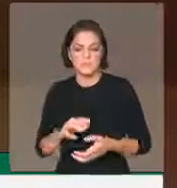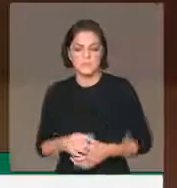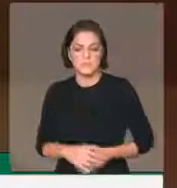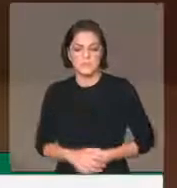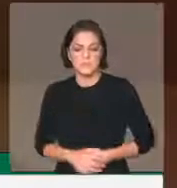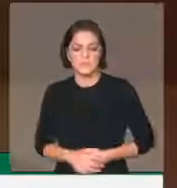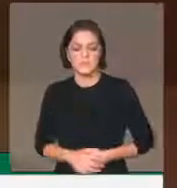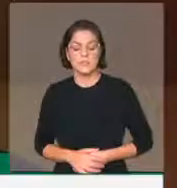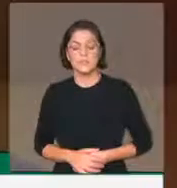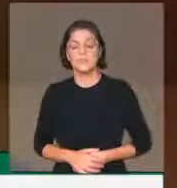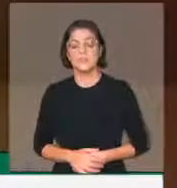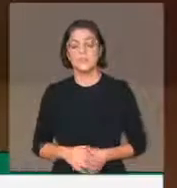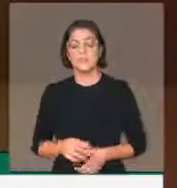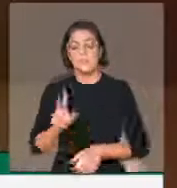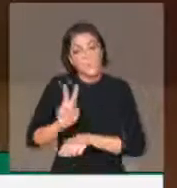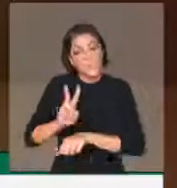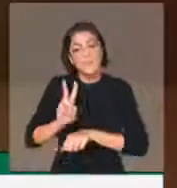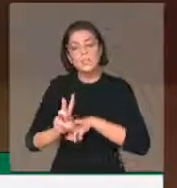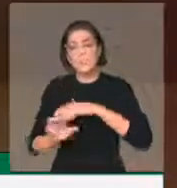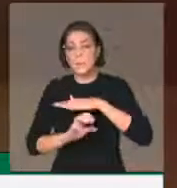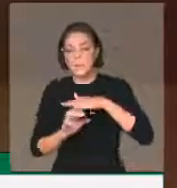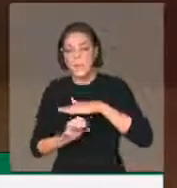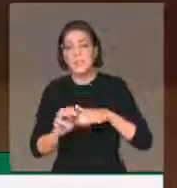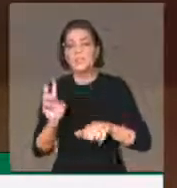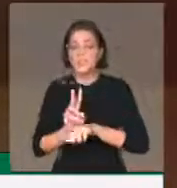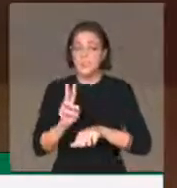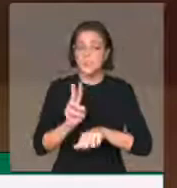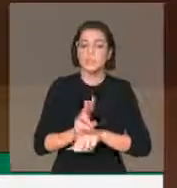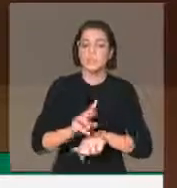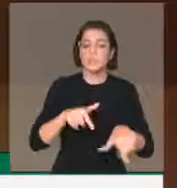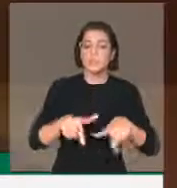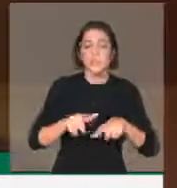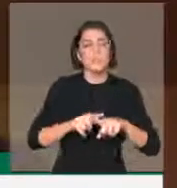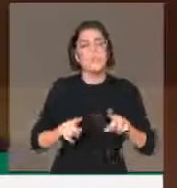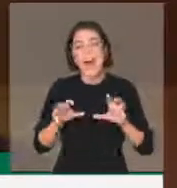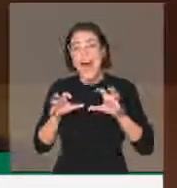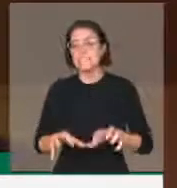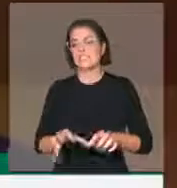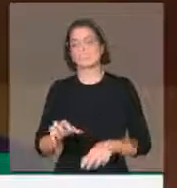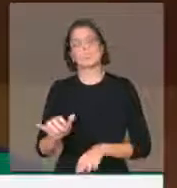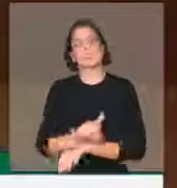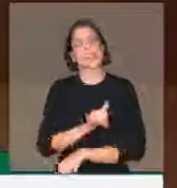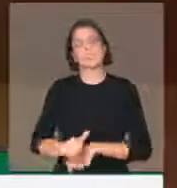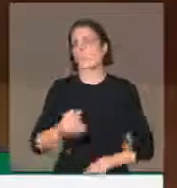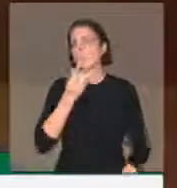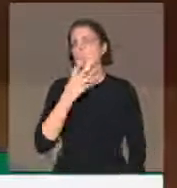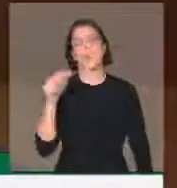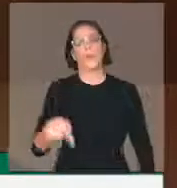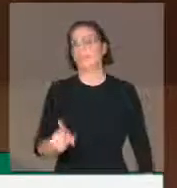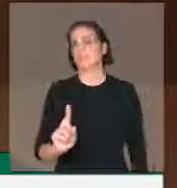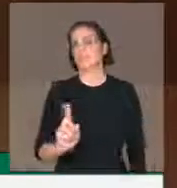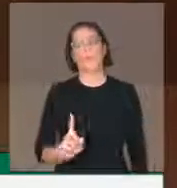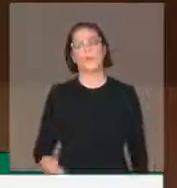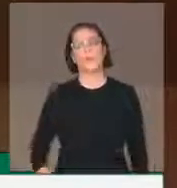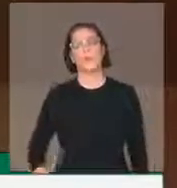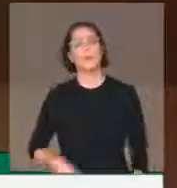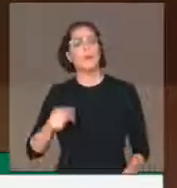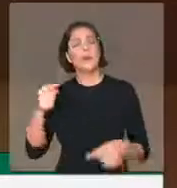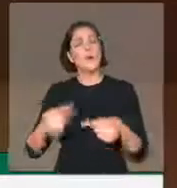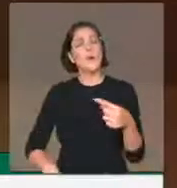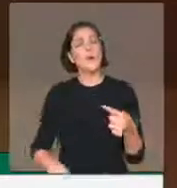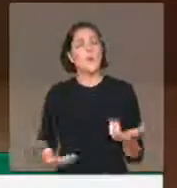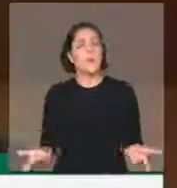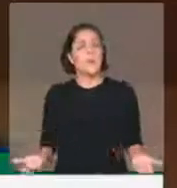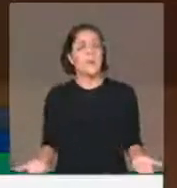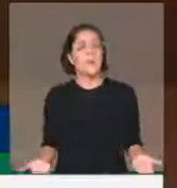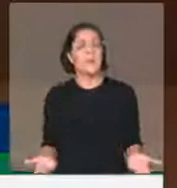proteger as empresas e os empregos. Mas não dessa forma. Aliás, isso é uma enorme contradição com o que se disse há pouco, de que a ideia não é